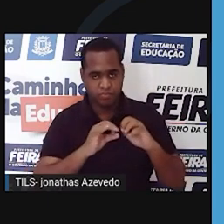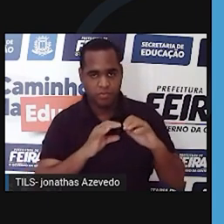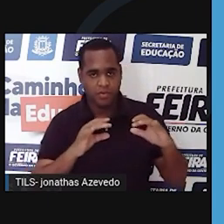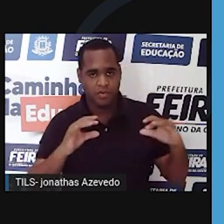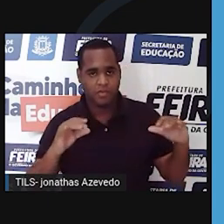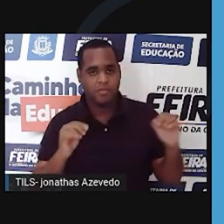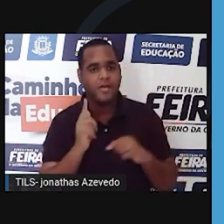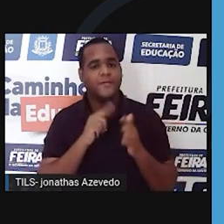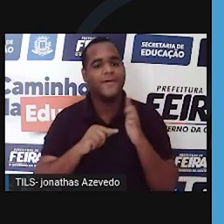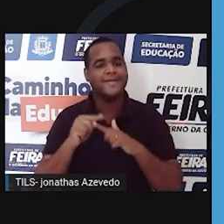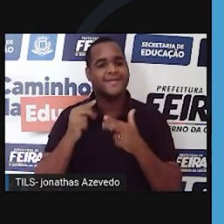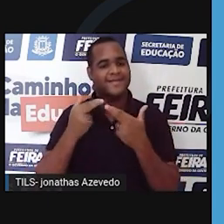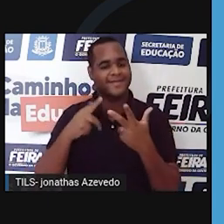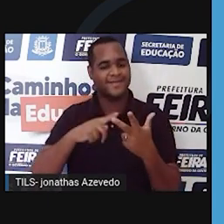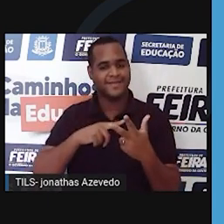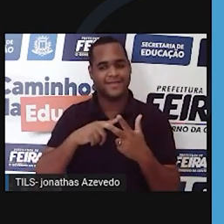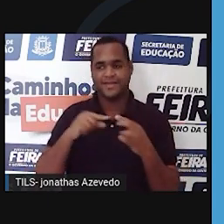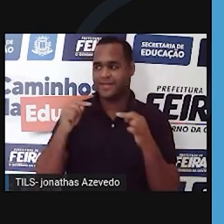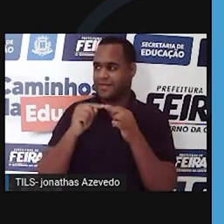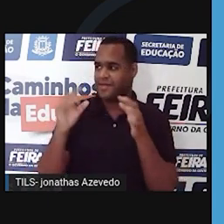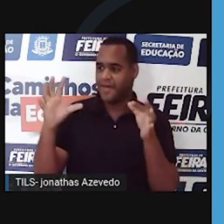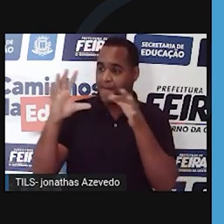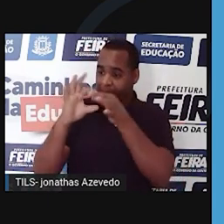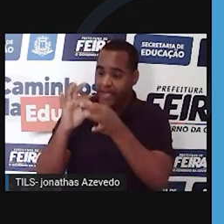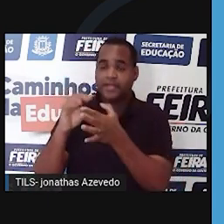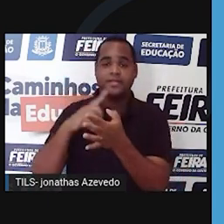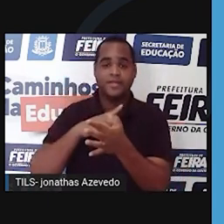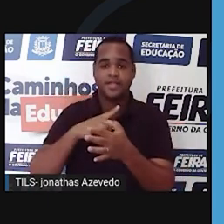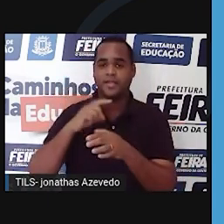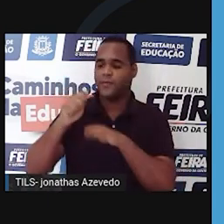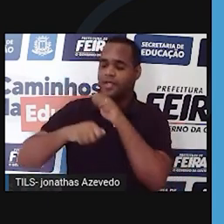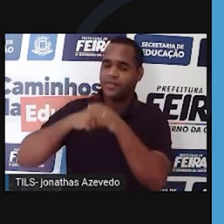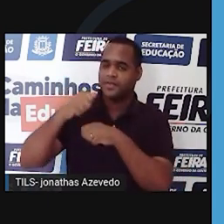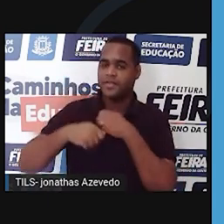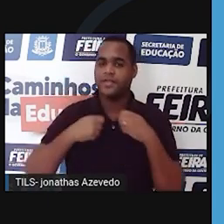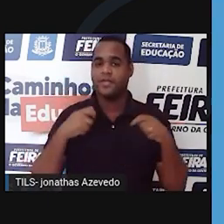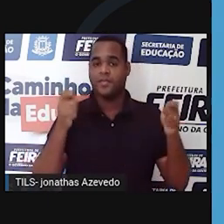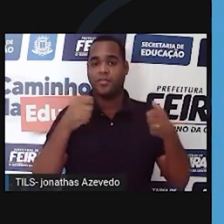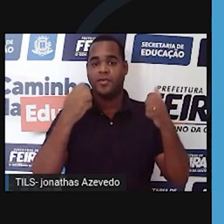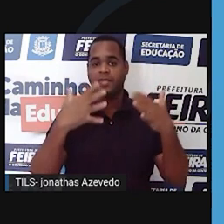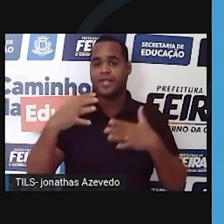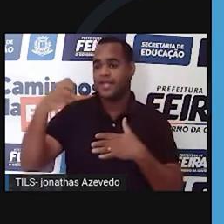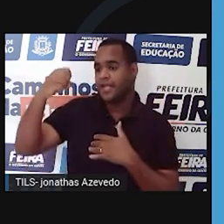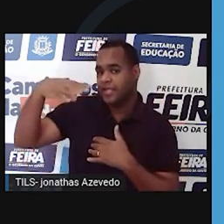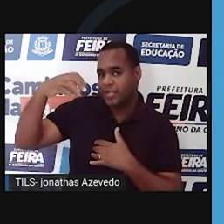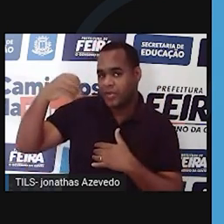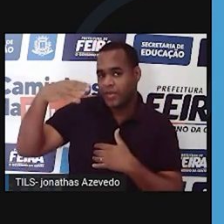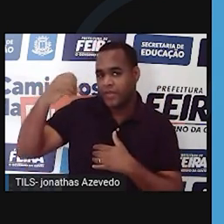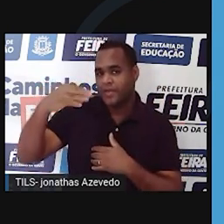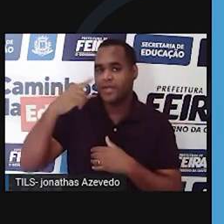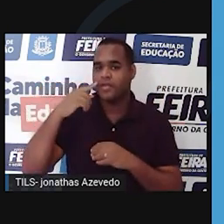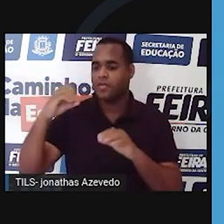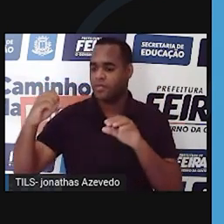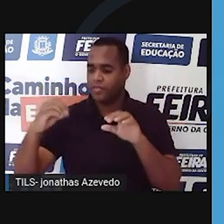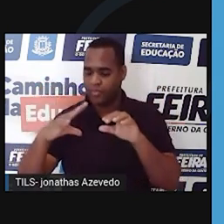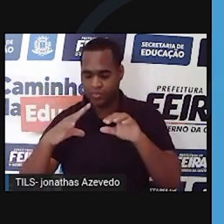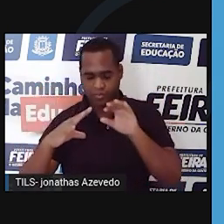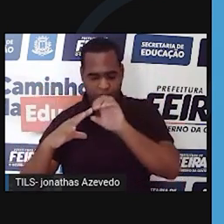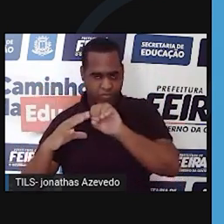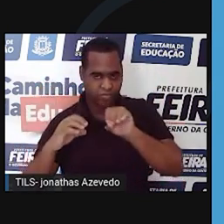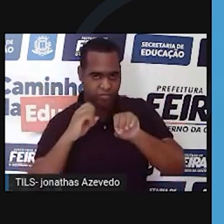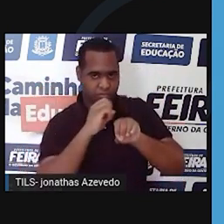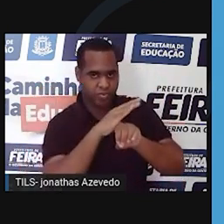ela se desvia mais quando interage com átomos. Então, fazendo com que essa luz de raio-x incida em uma